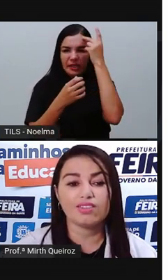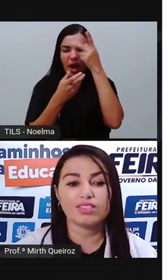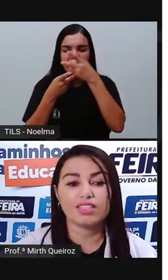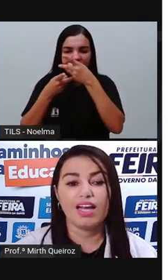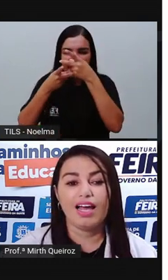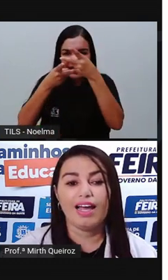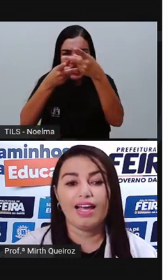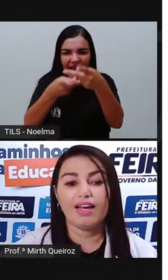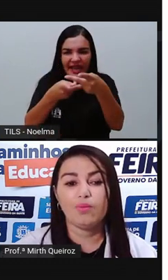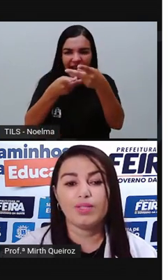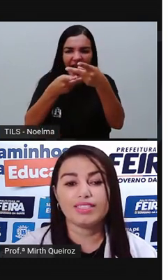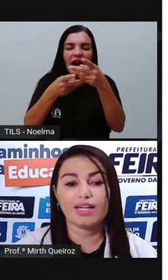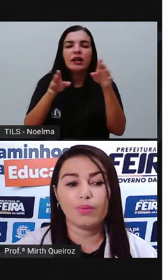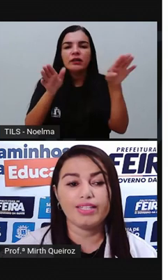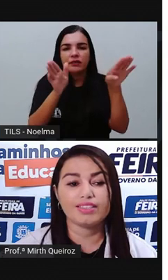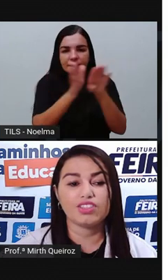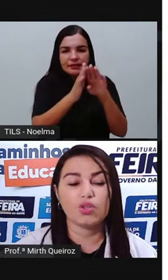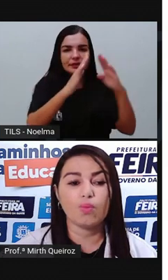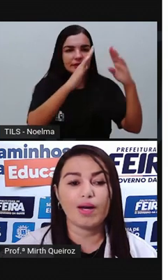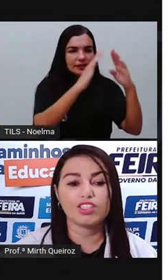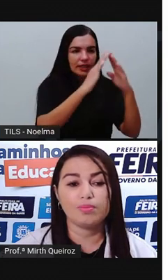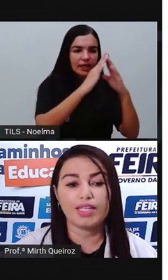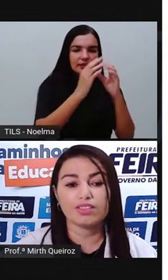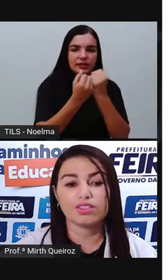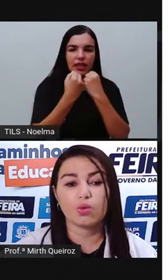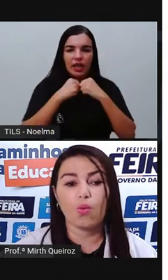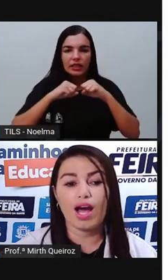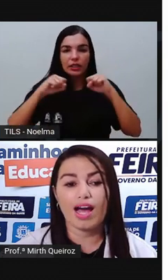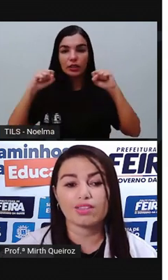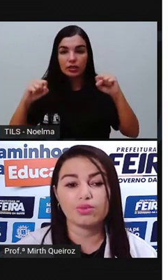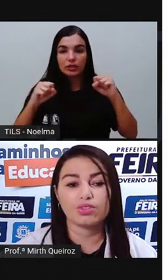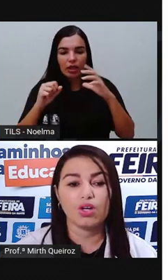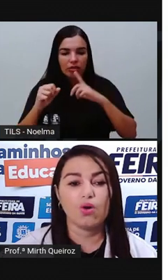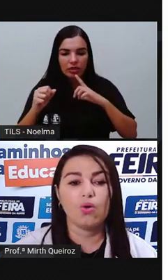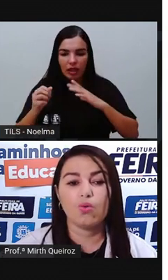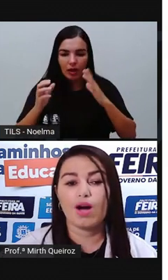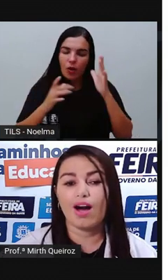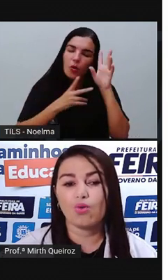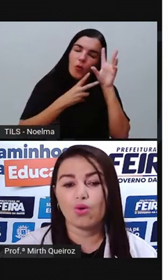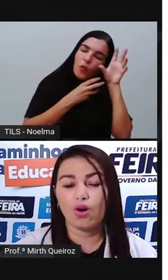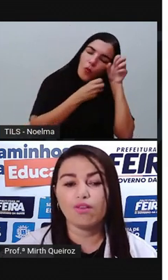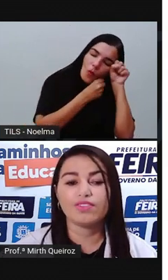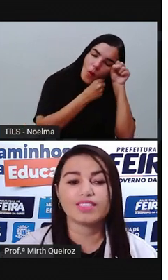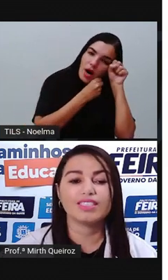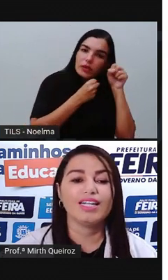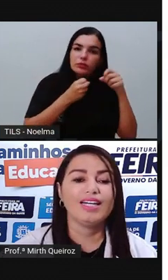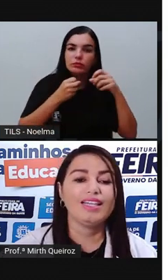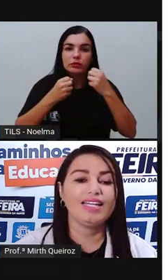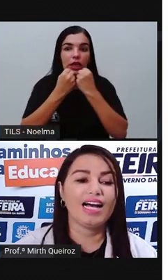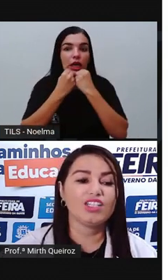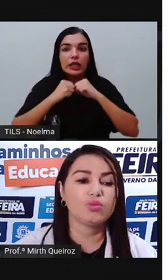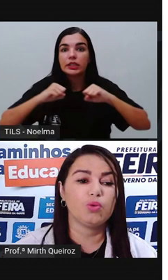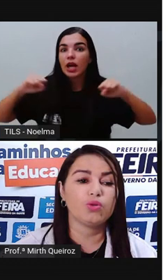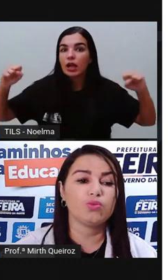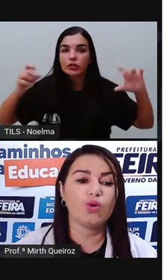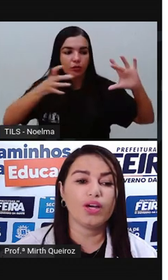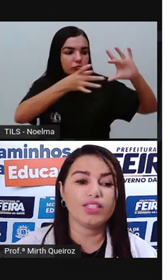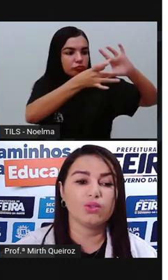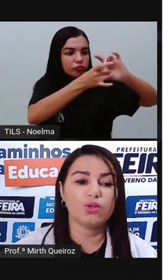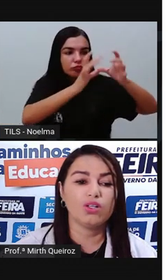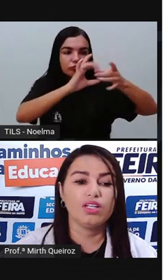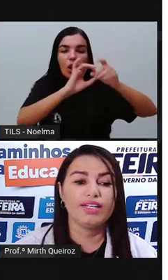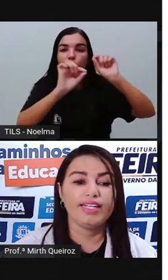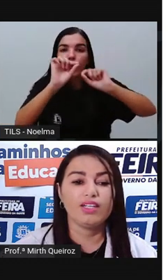internos é uma sequência de compartimentos, quartos ou alcovas, ligados por um